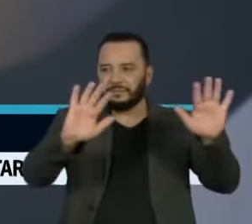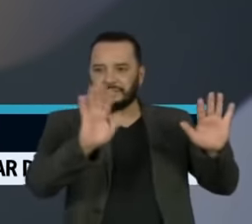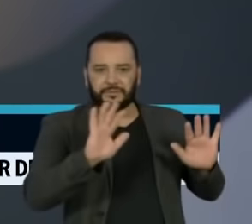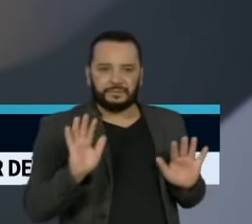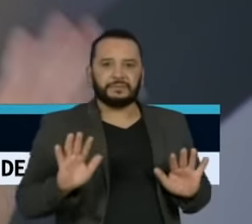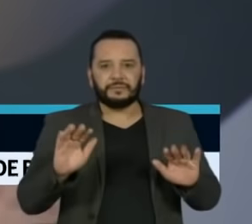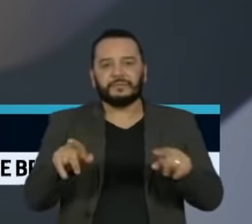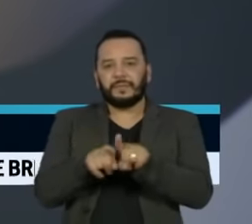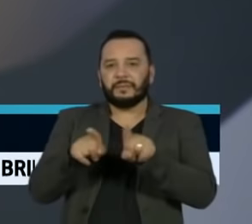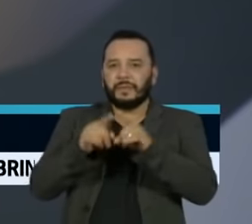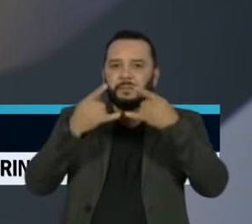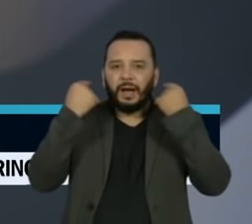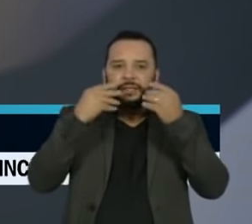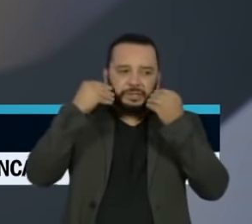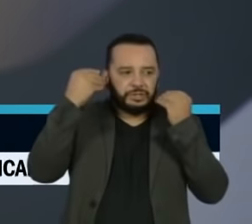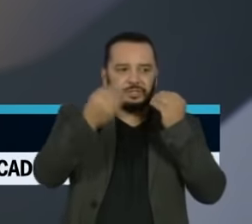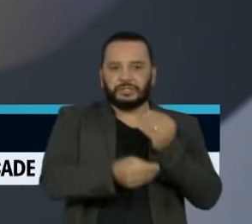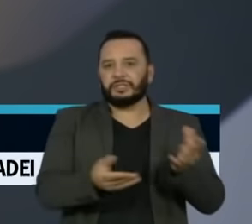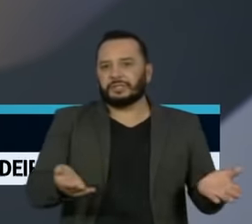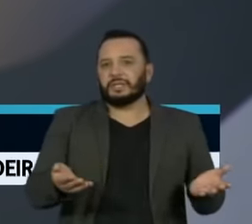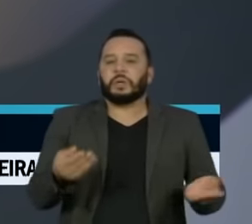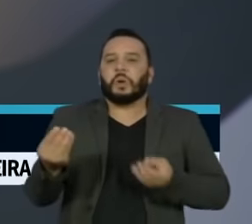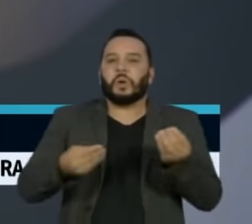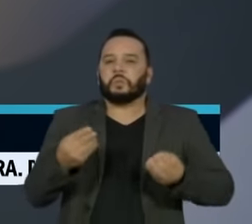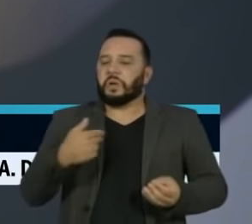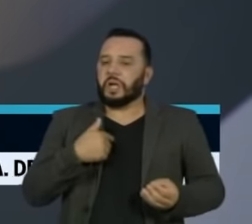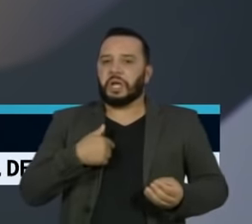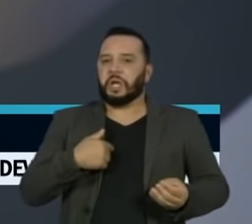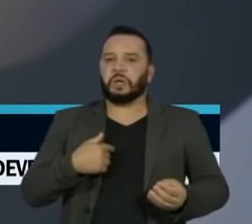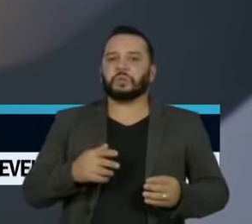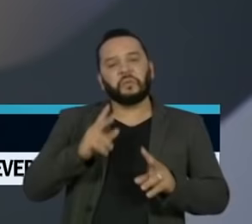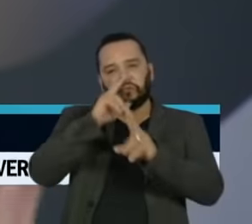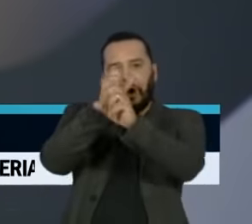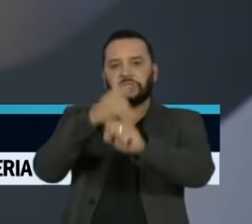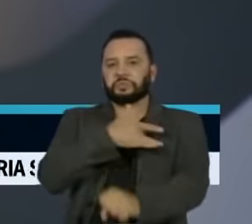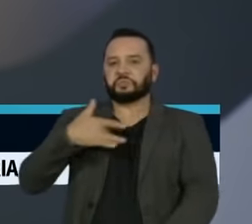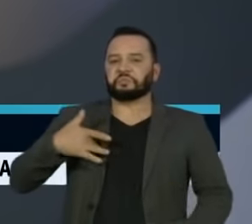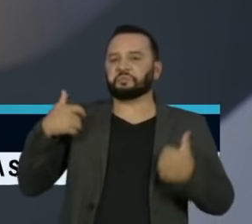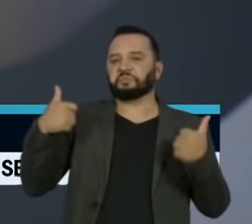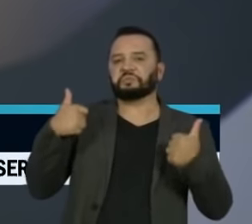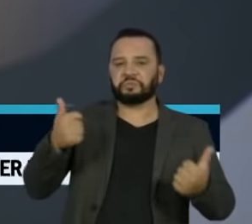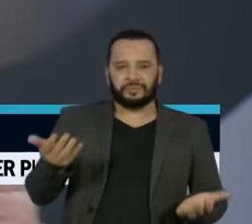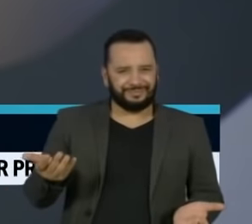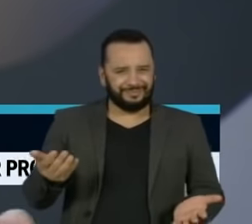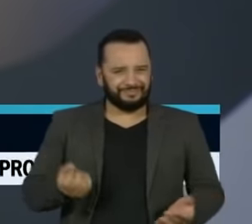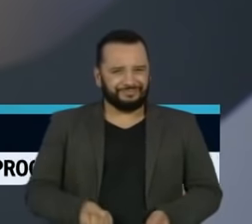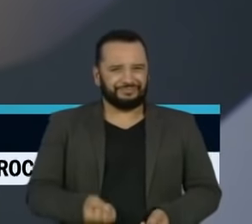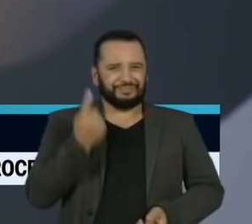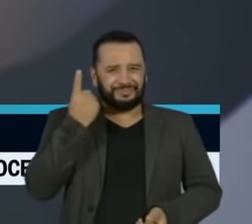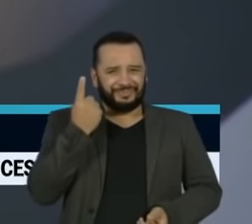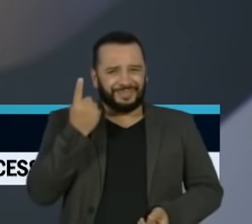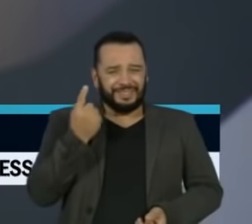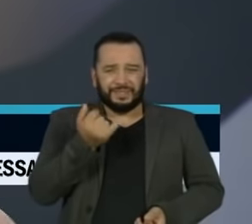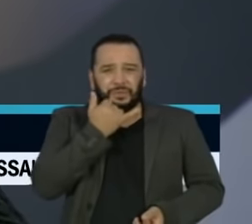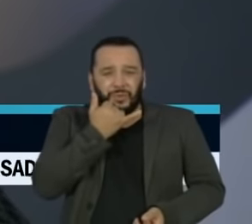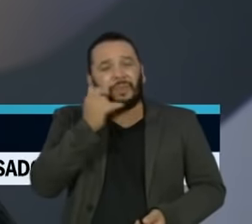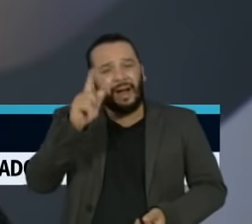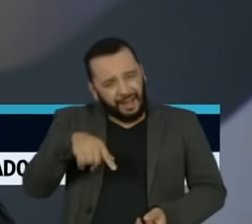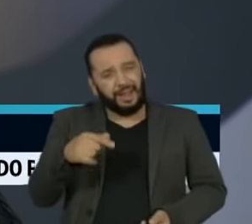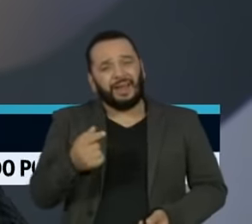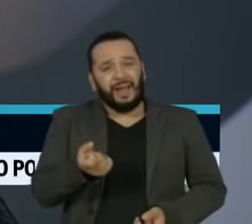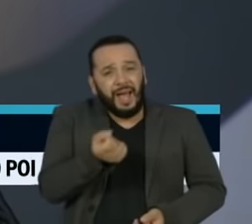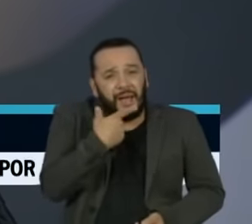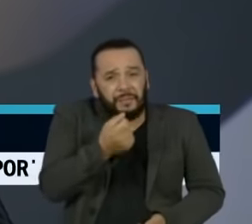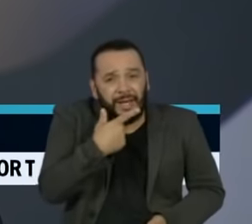volta, tira a máscara e pose de super-herói. Nós realmente estranhamos esses remédios serem utilizados, porque são